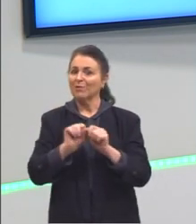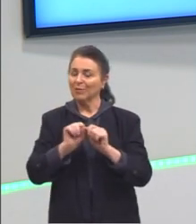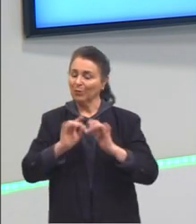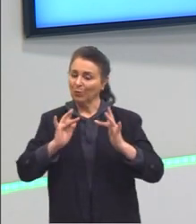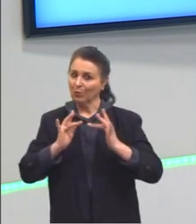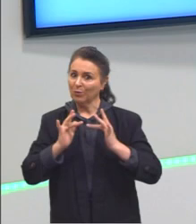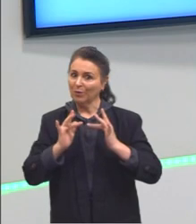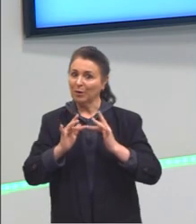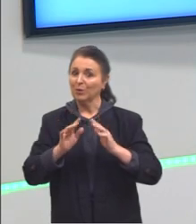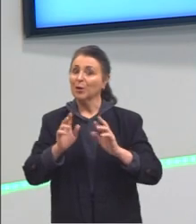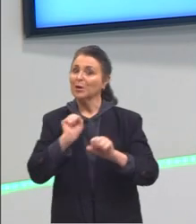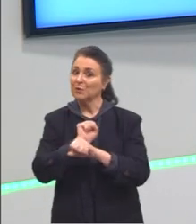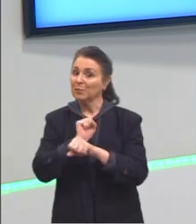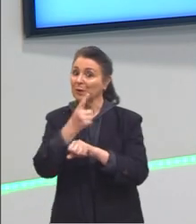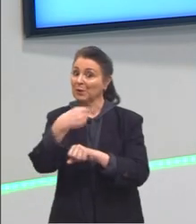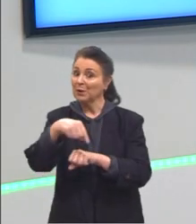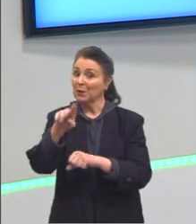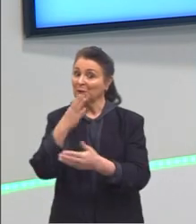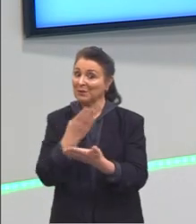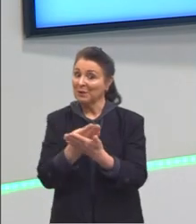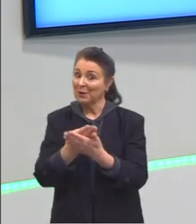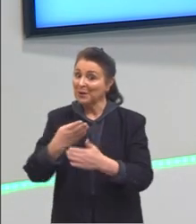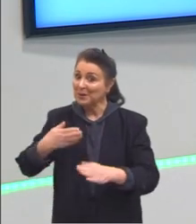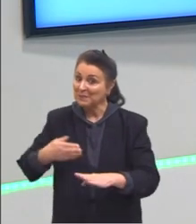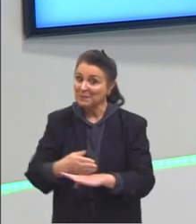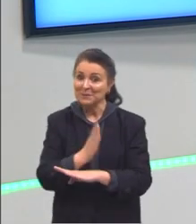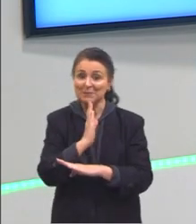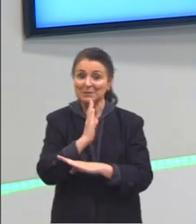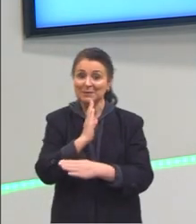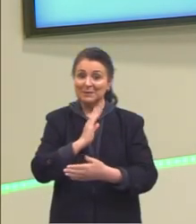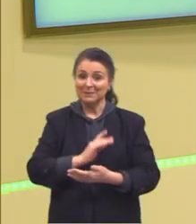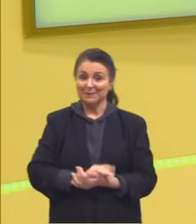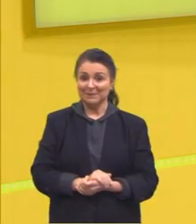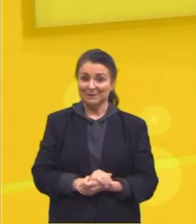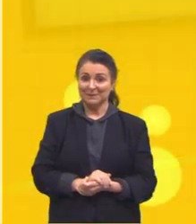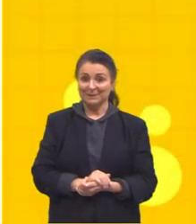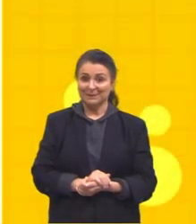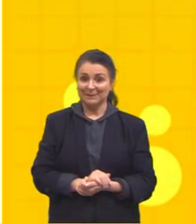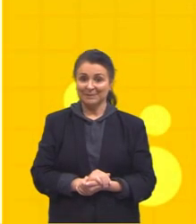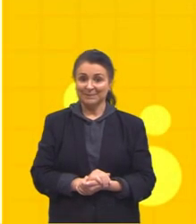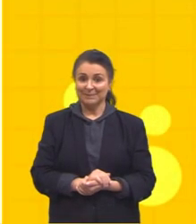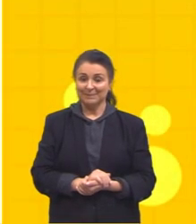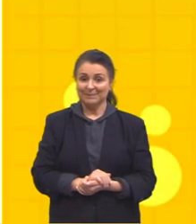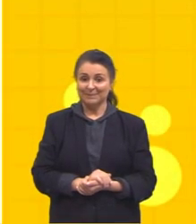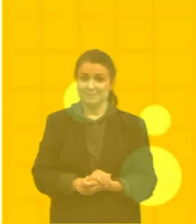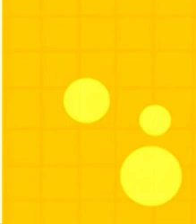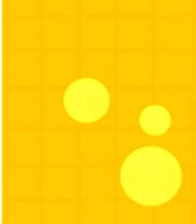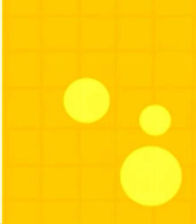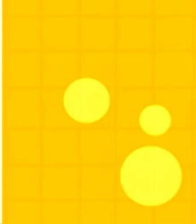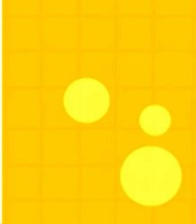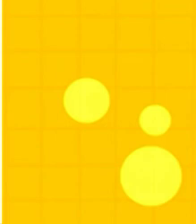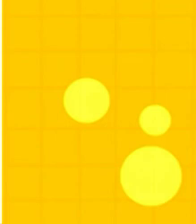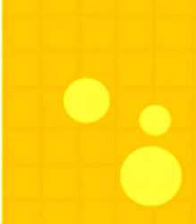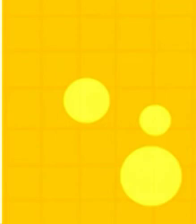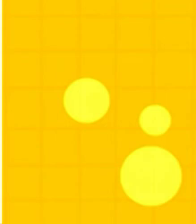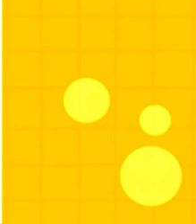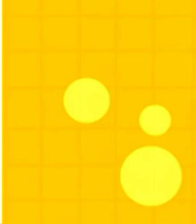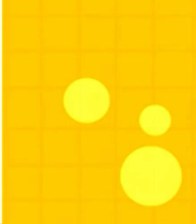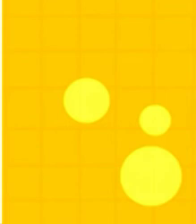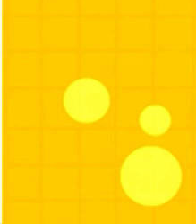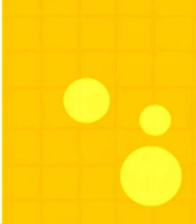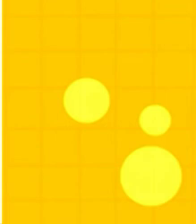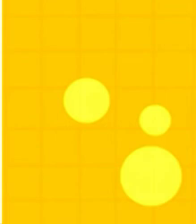Conto com vocês na próxima aula, então. Partiu passar! Tchau! Tchau! Tchau! Tchau! Tchau!